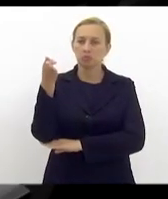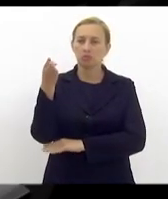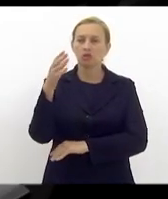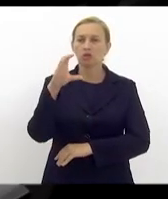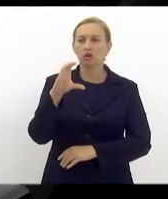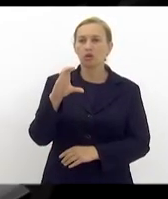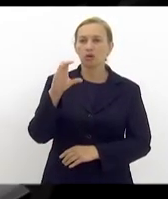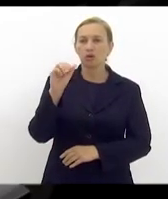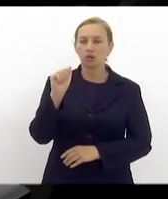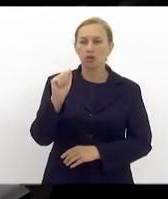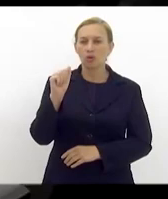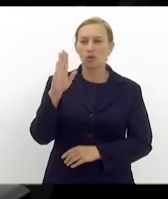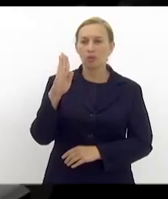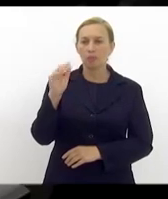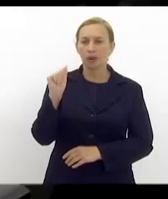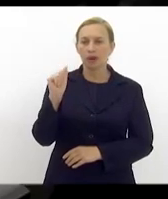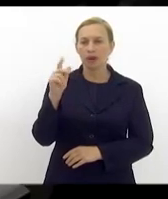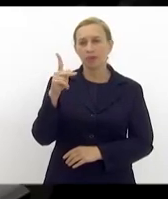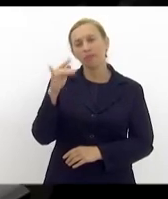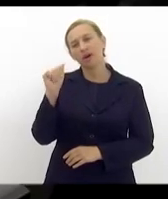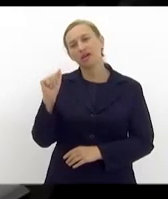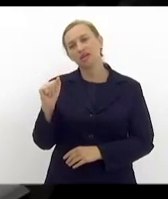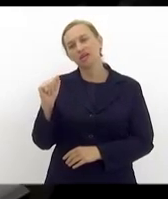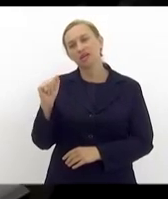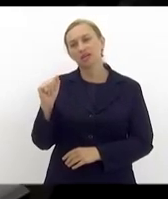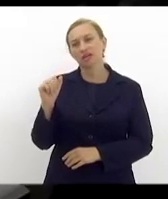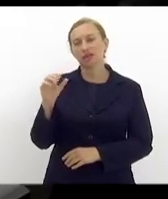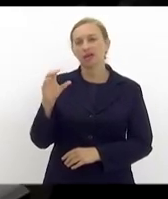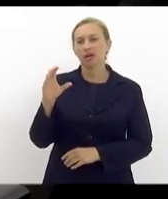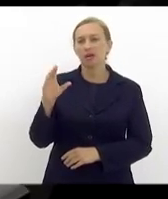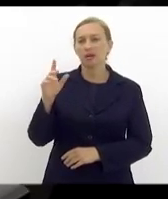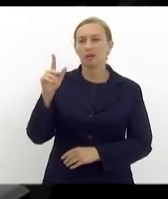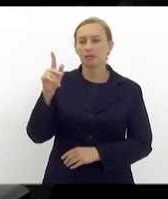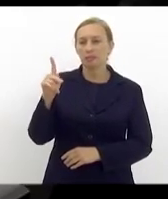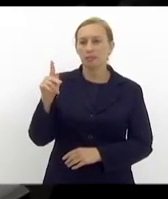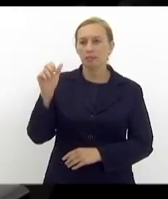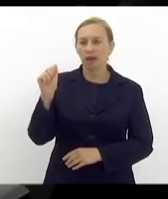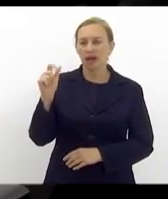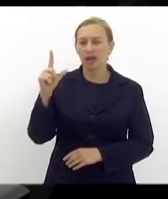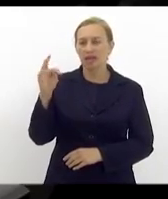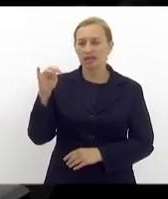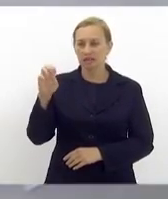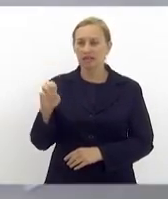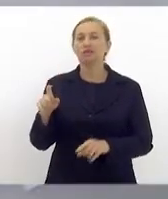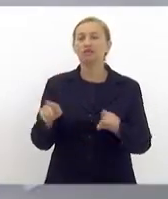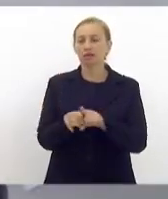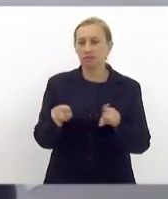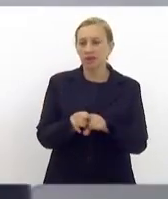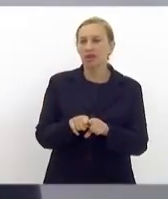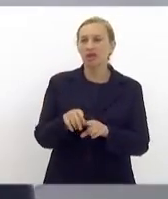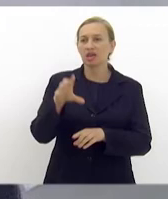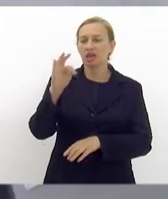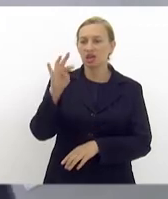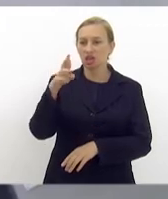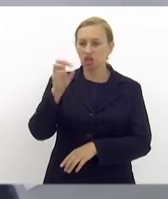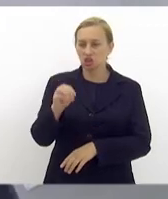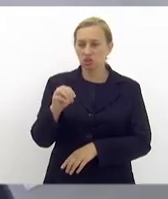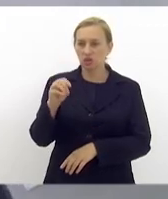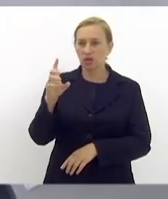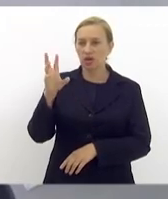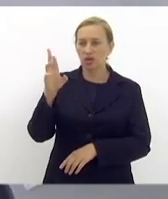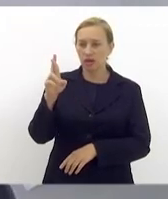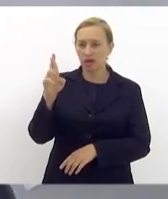Copacabana Palace e no Cristo Redentor. É um trabalho bonito que a doutora